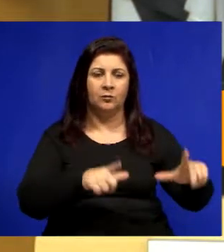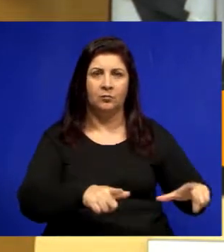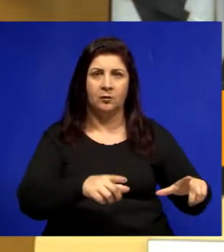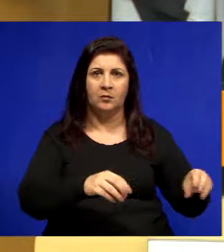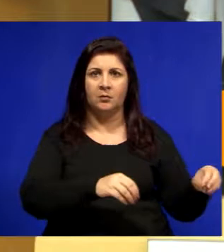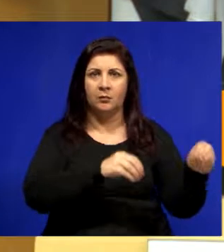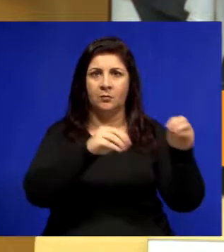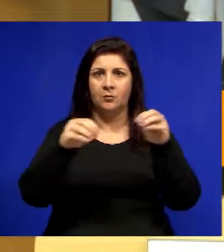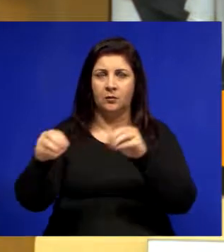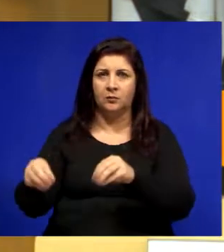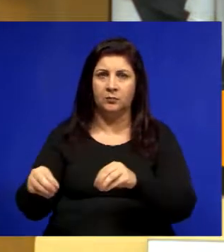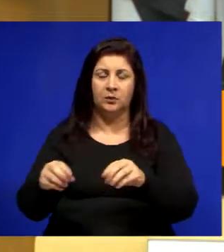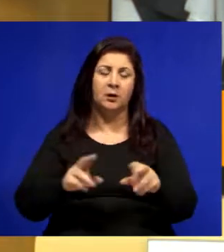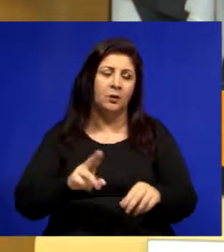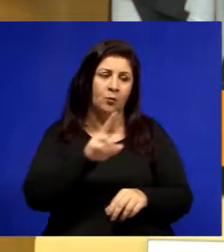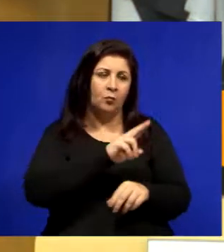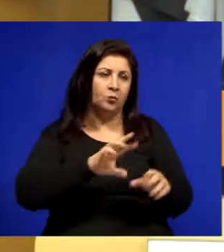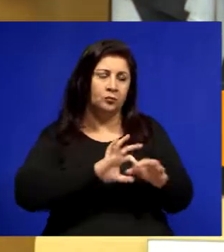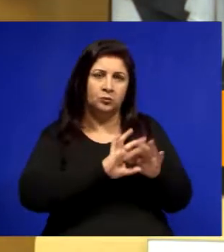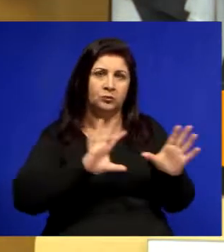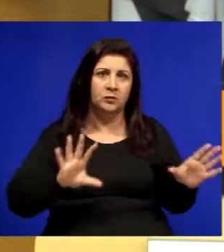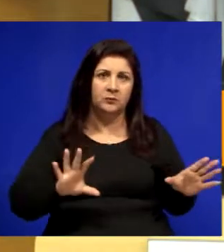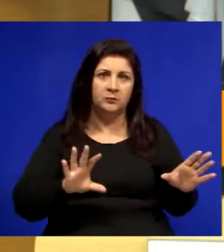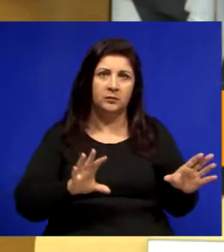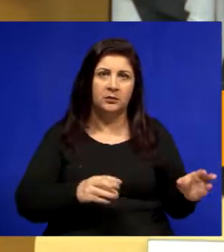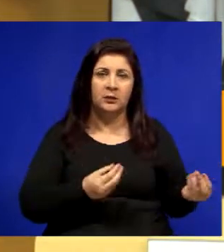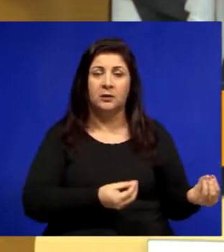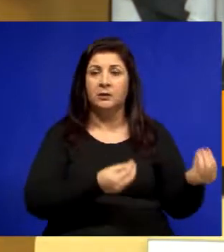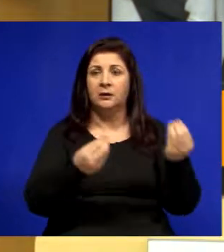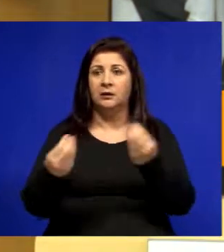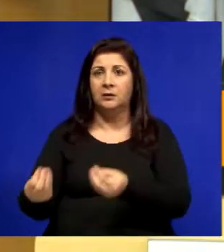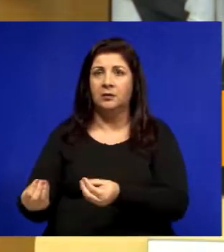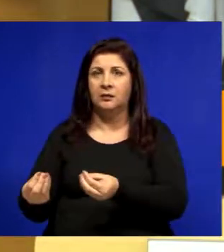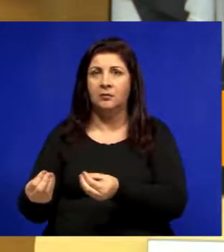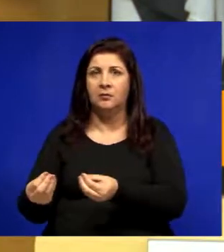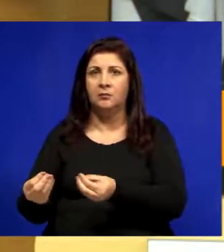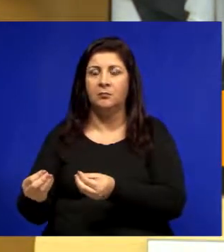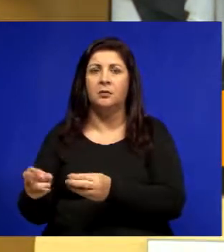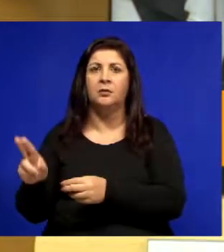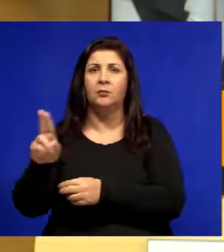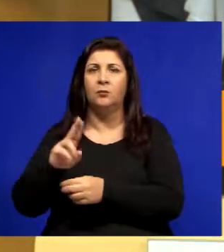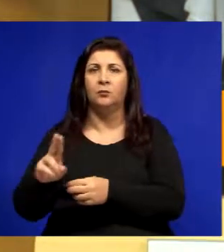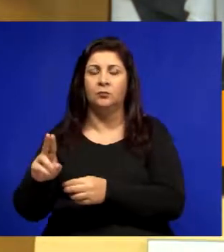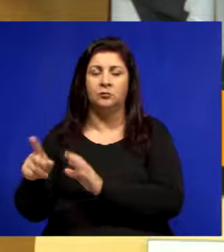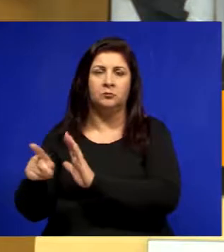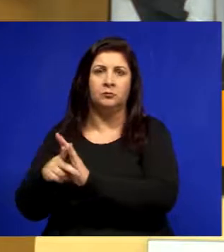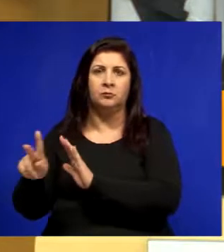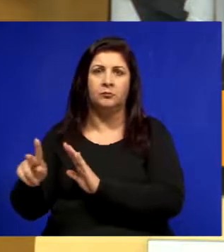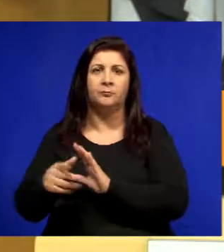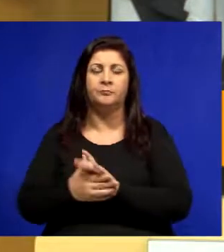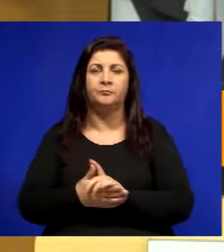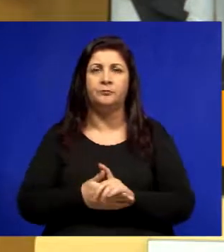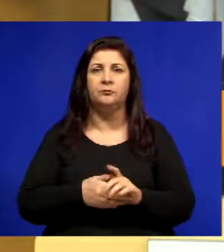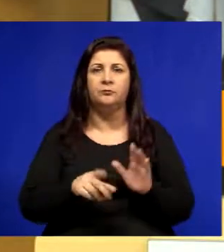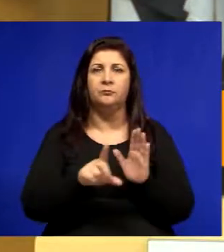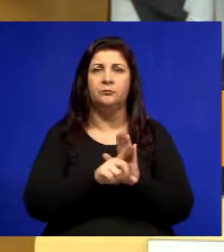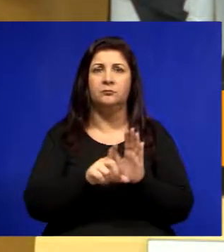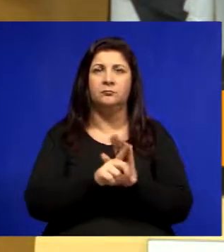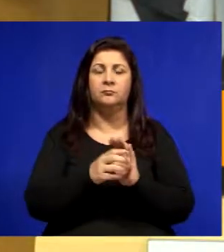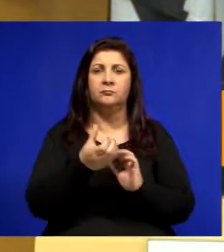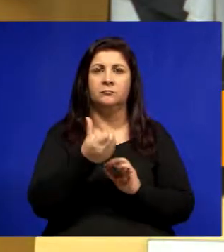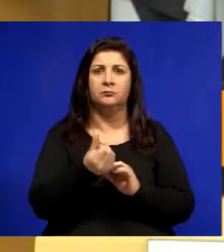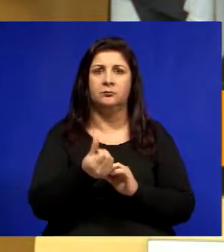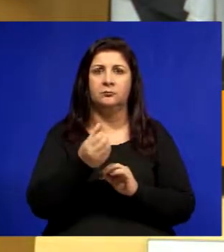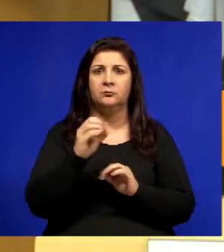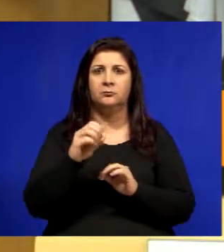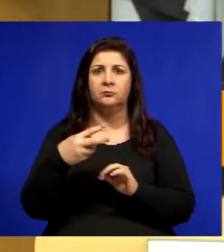classe de bens públicos de uso comum para a classe de bens dominicais tendo em vista que a Lei nº 6021, de 2016,